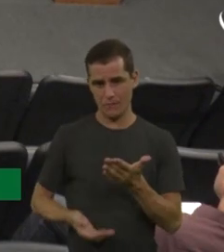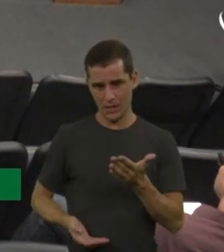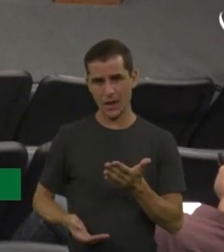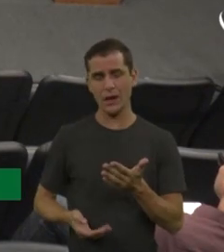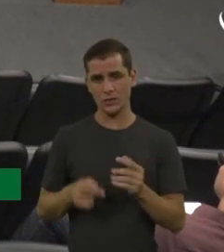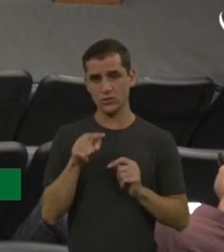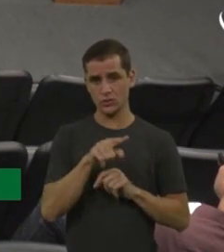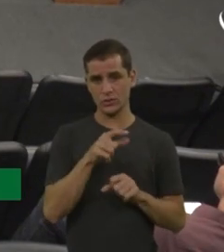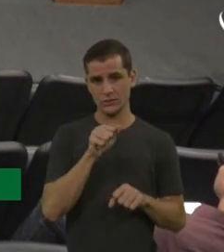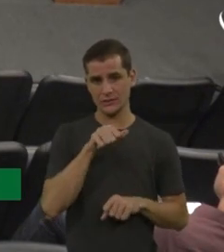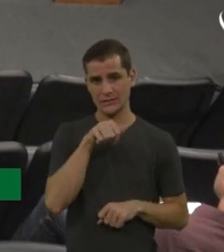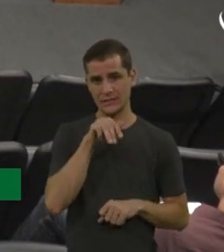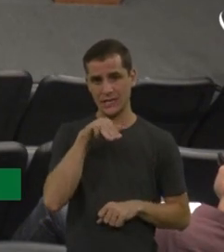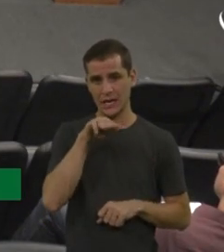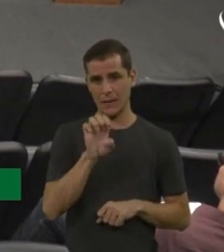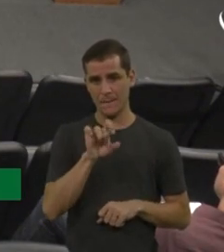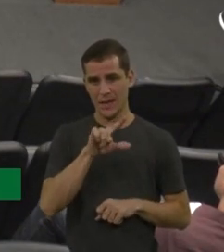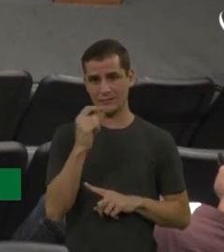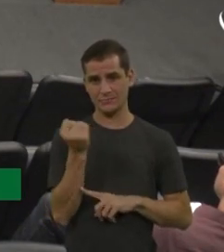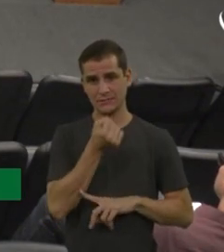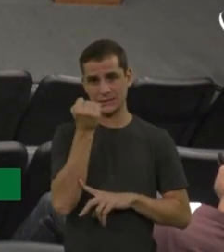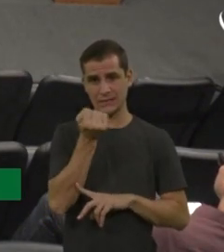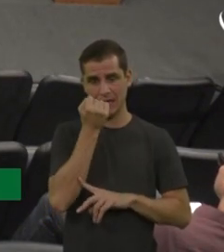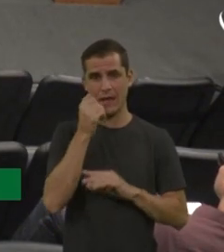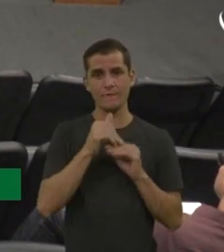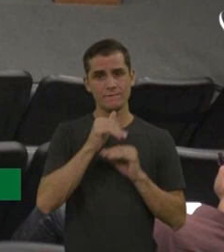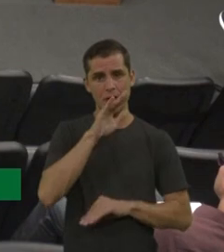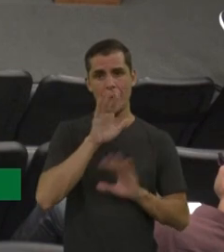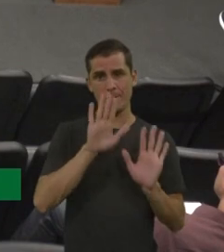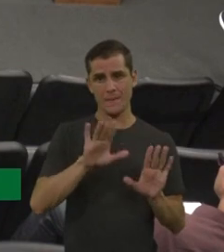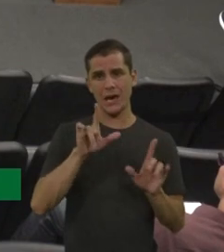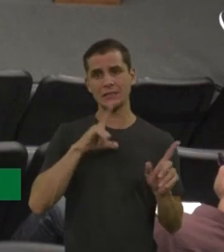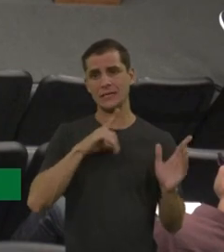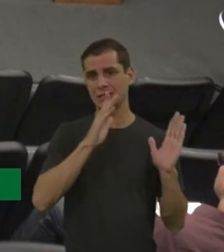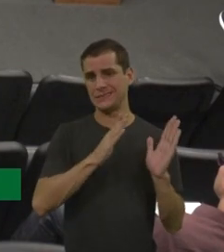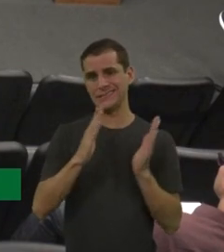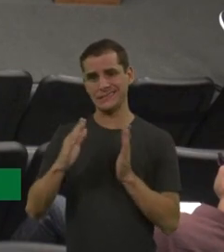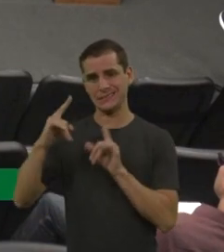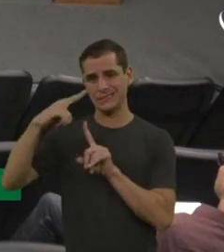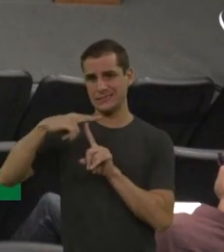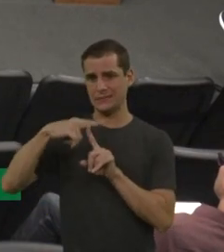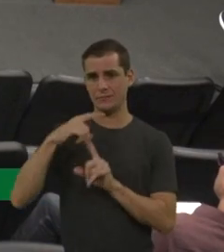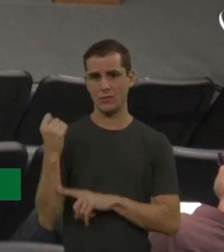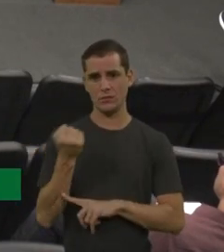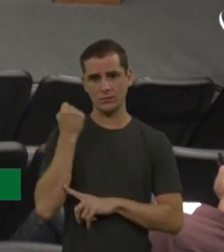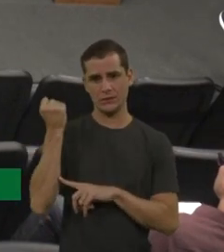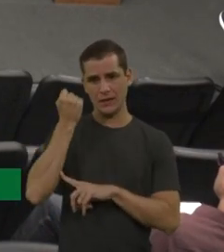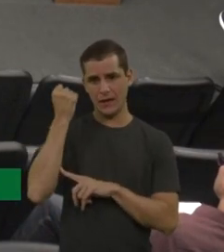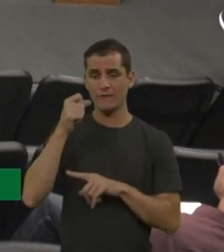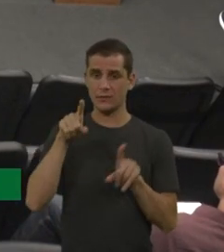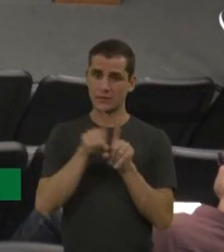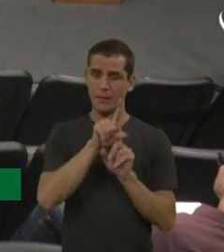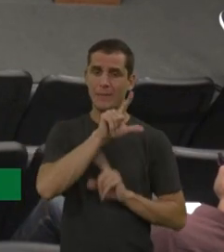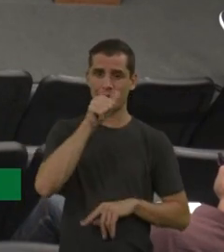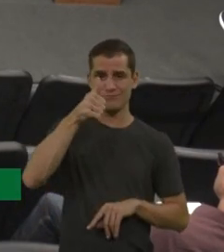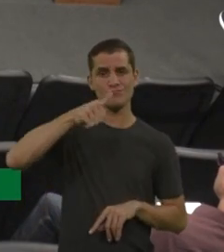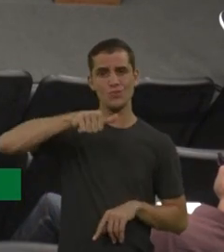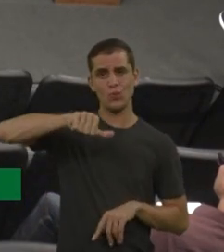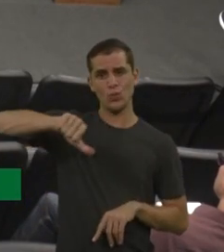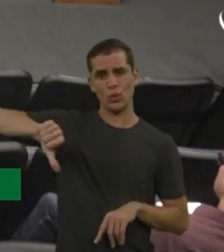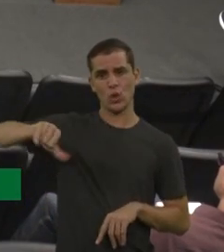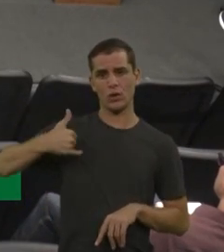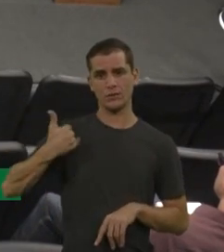embora a AME tipo 1 seja muito grave, ela é grave em todas as suas formas, grave e progressiva em todas as suas formas.